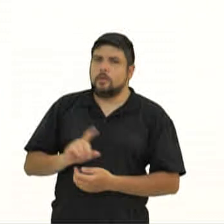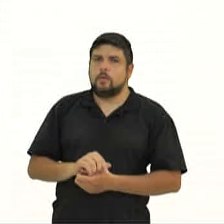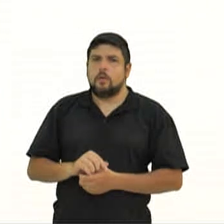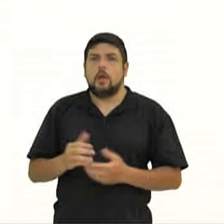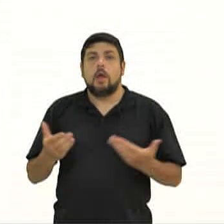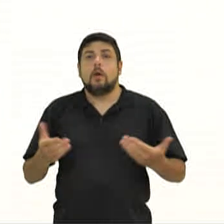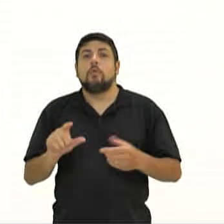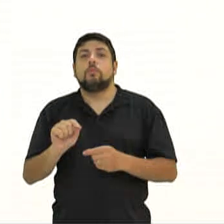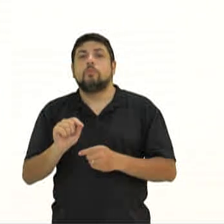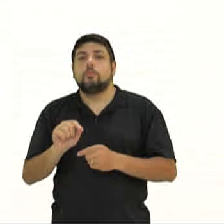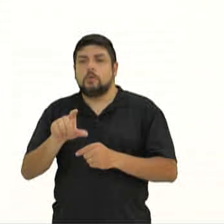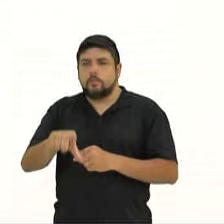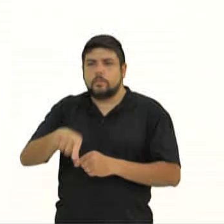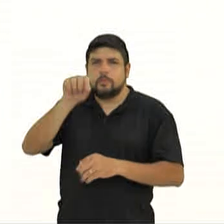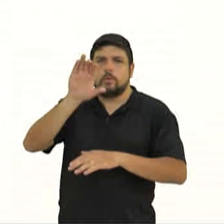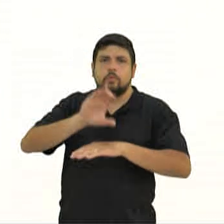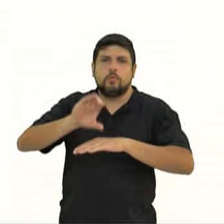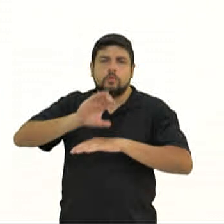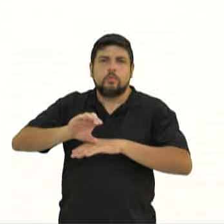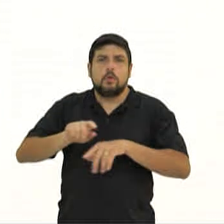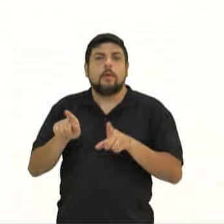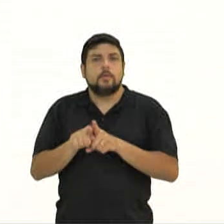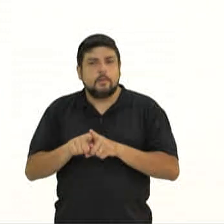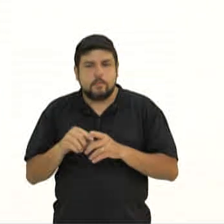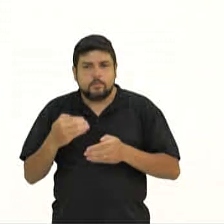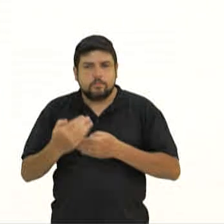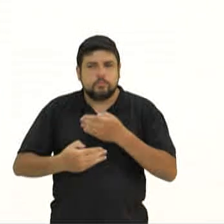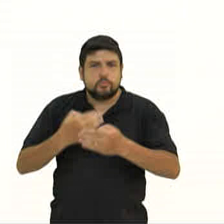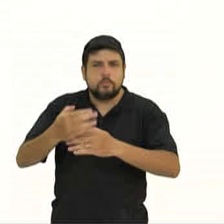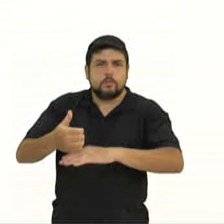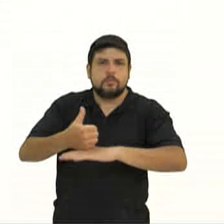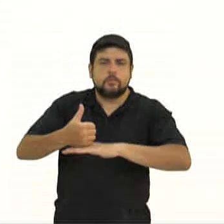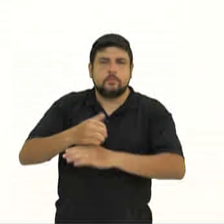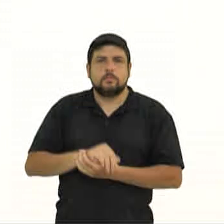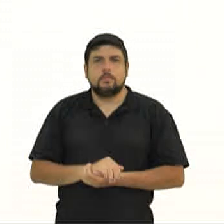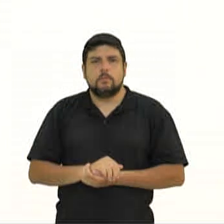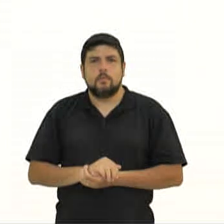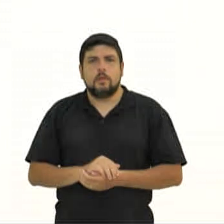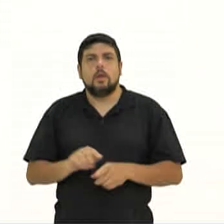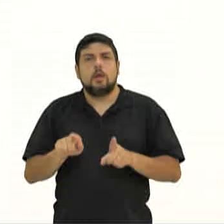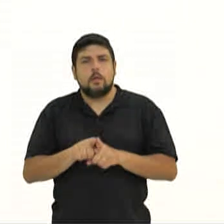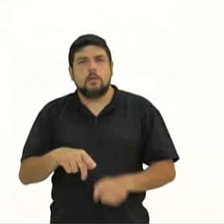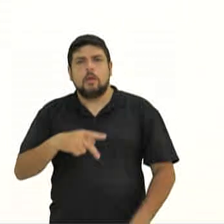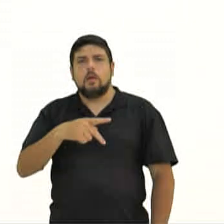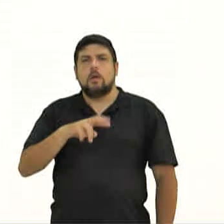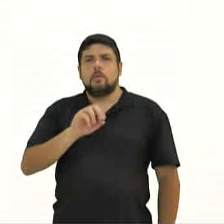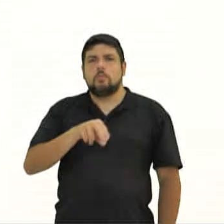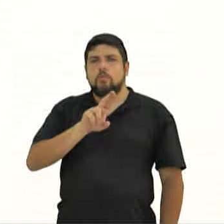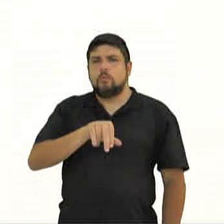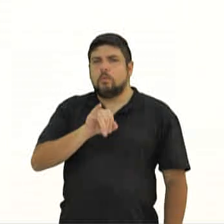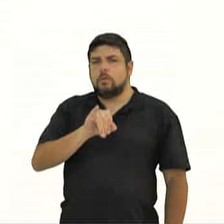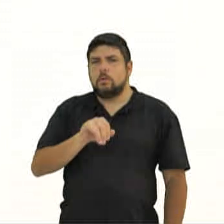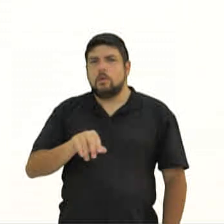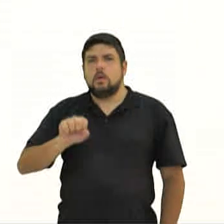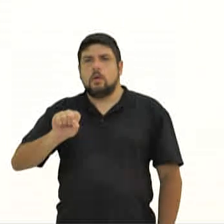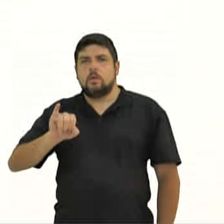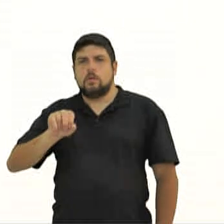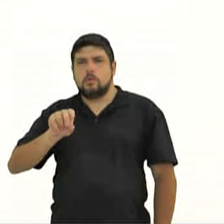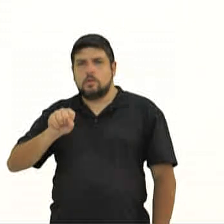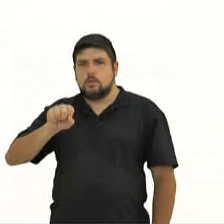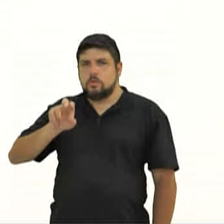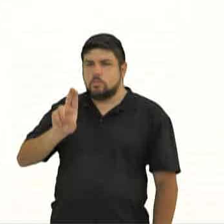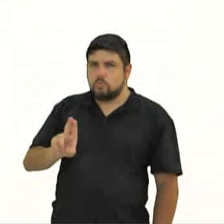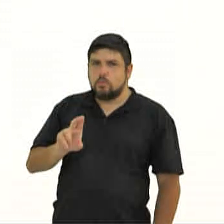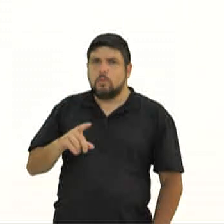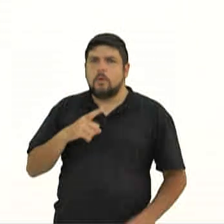escolha do curso e, consequentemente, a carreira ser seguida. Até o Prá-Uni e o Sisu, os candidatos têm pouco mais de dois meses para